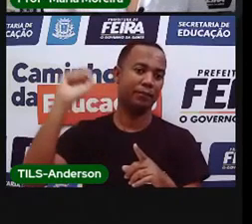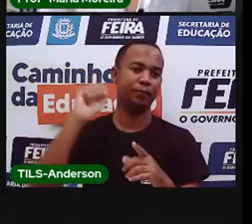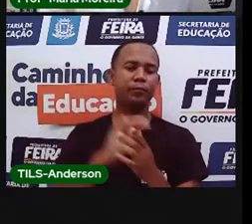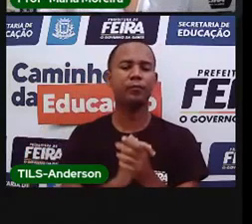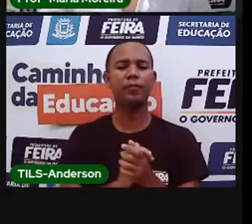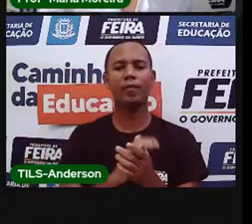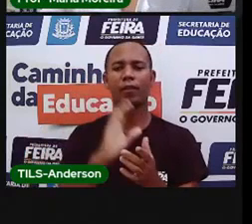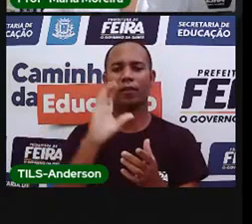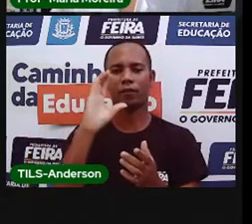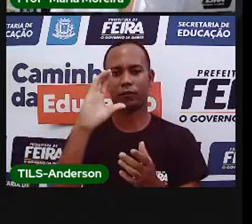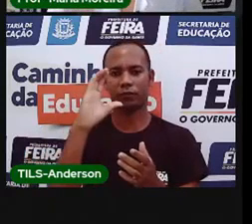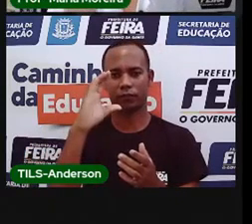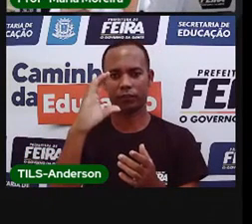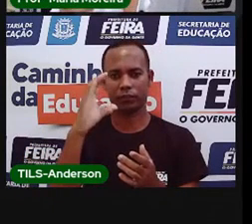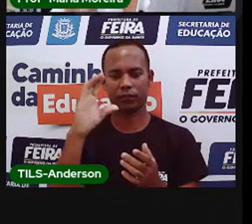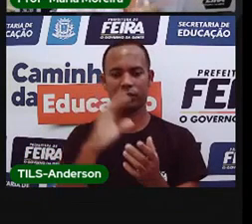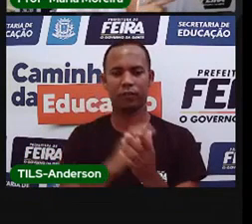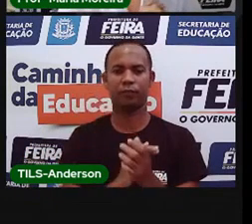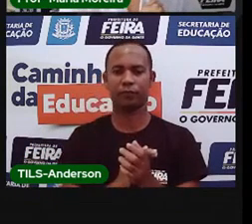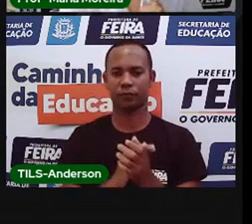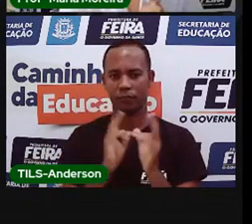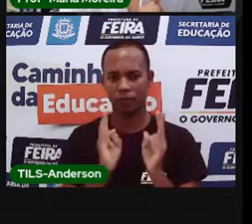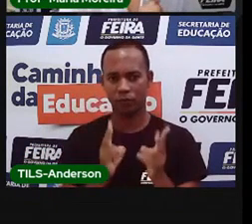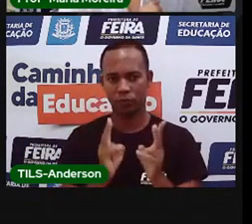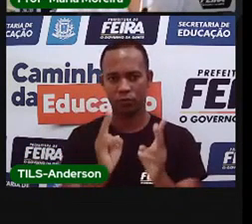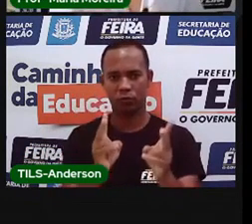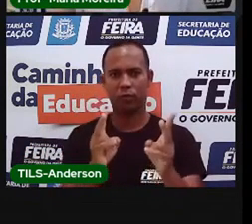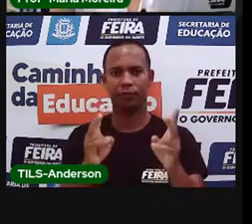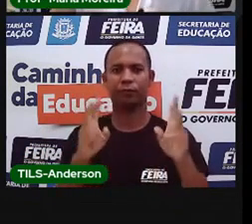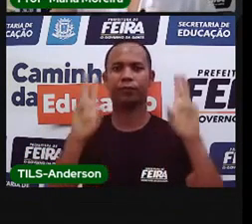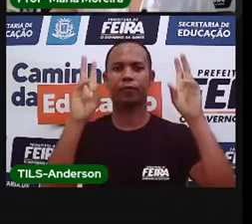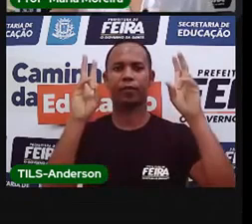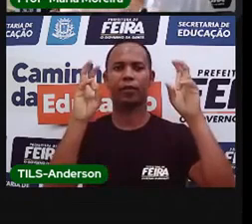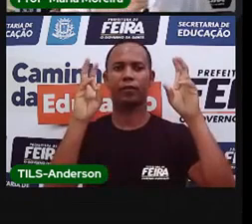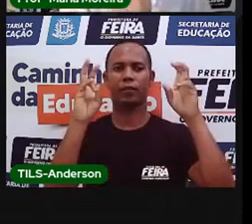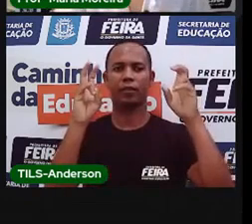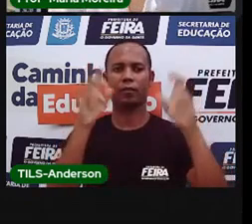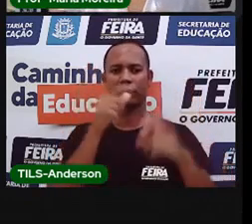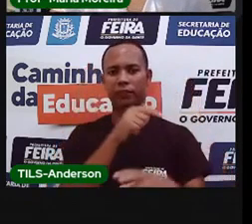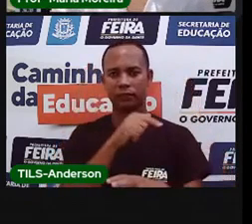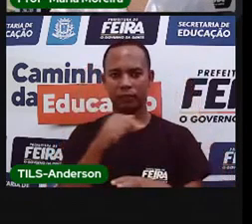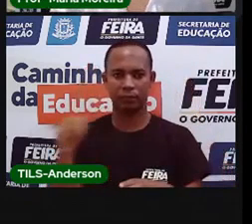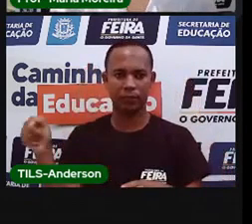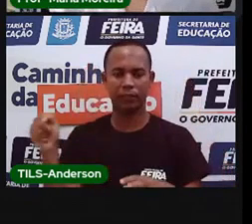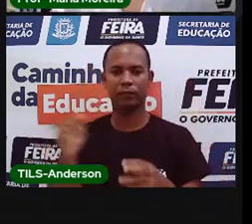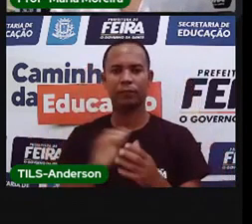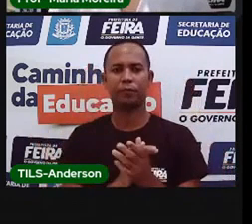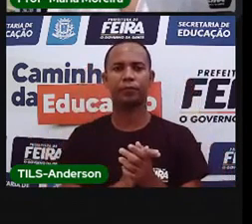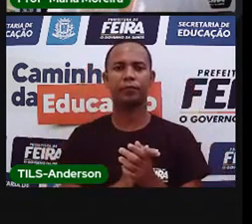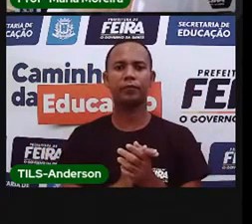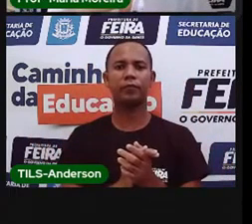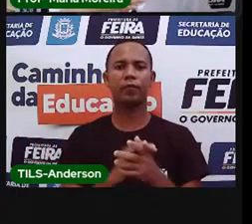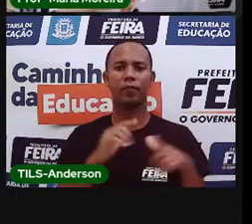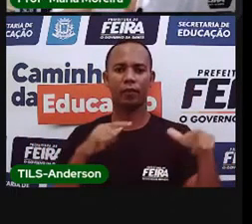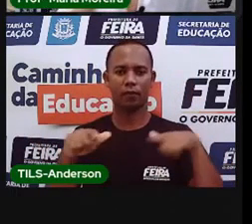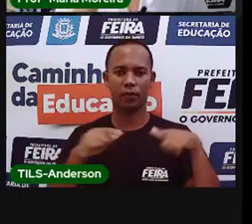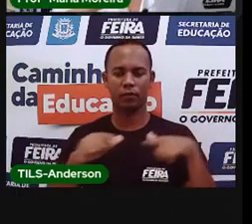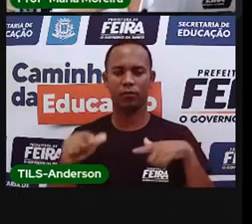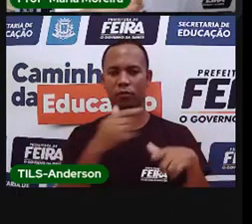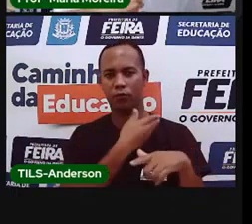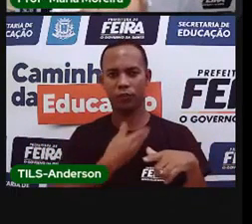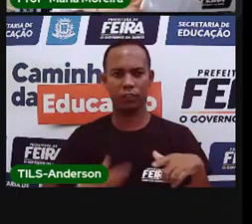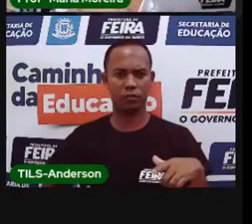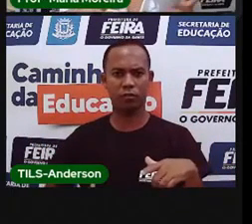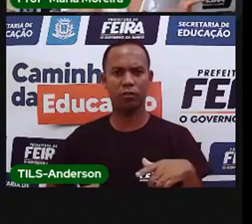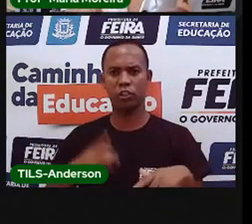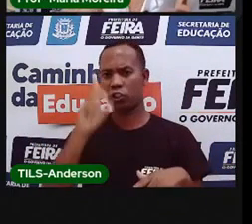Ciências humanas, né? A gente vai continuar com o nosso tema da semana. Então, serviços públicos, um direito de todos. Um direito meu, um